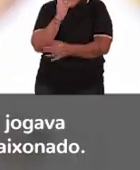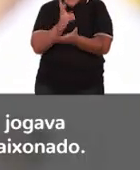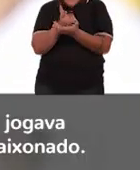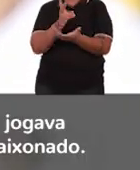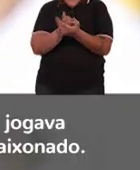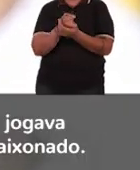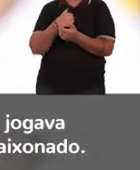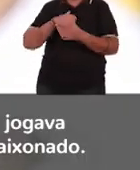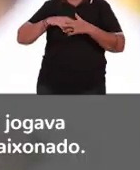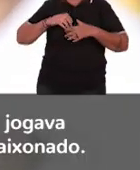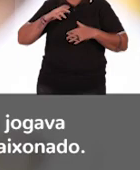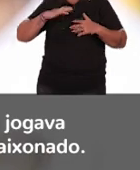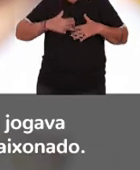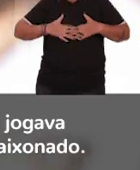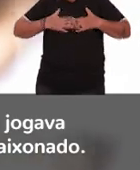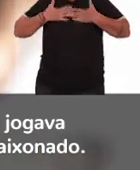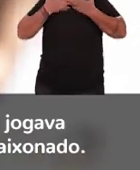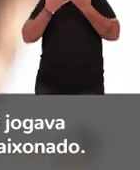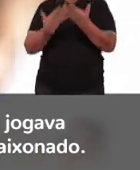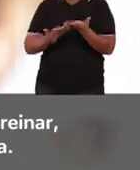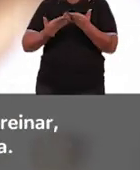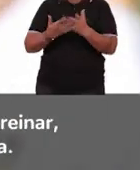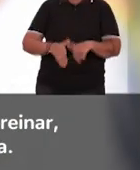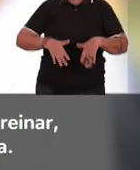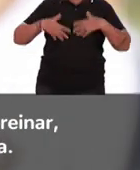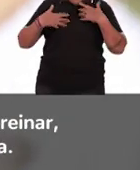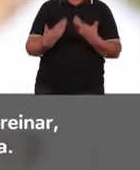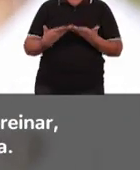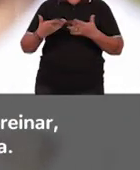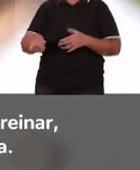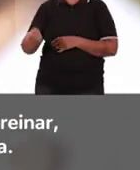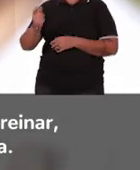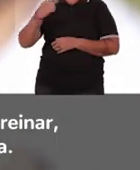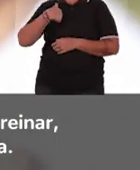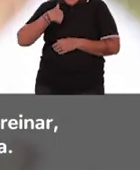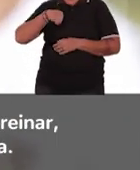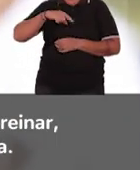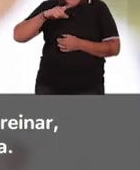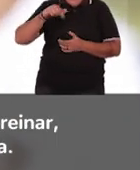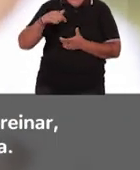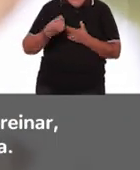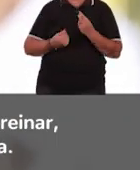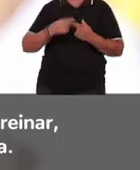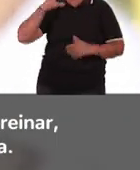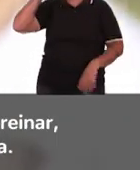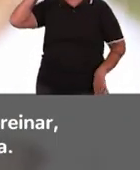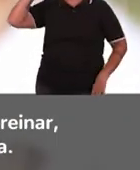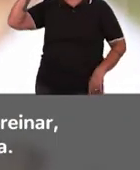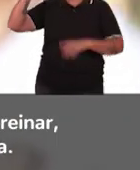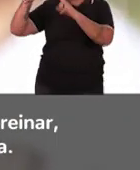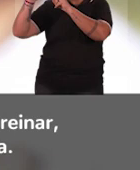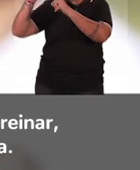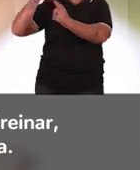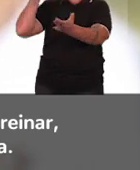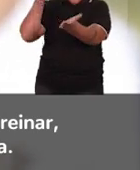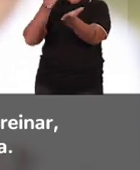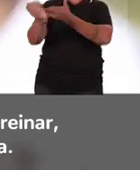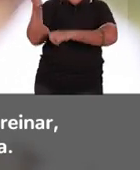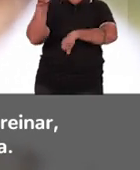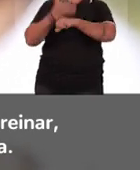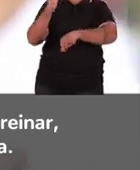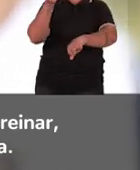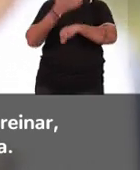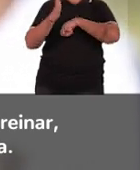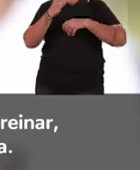bola e desde criança sempre foi apaixonado. E com isso foi um sonho e eu